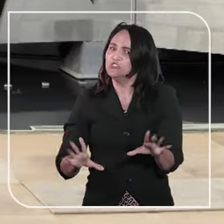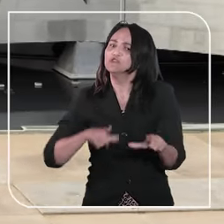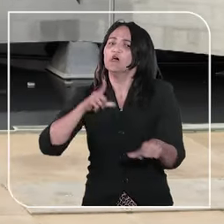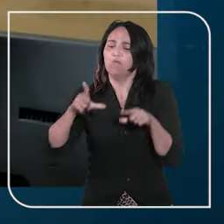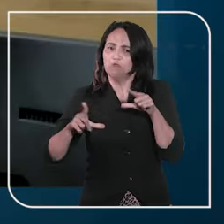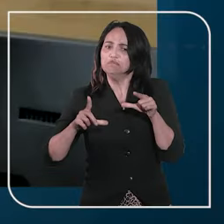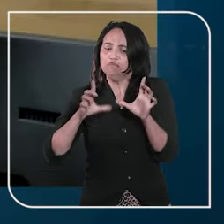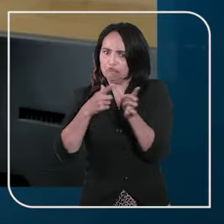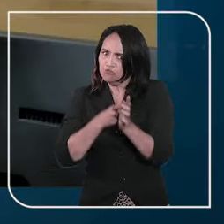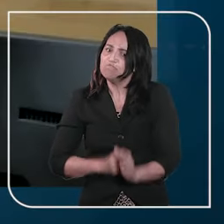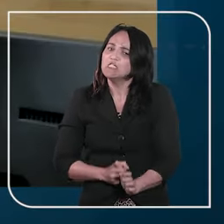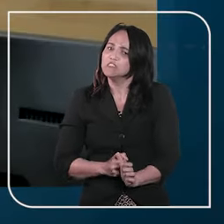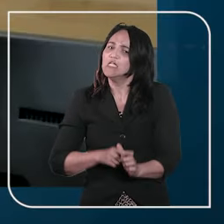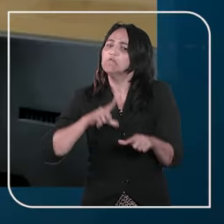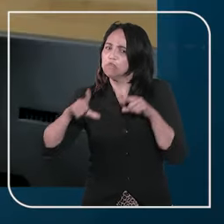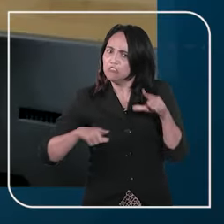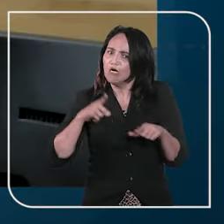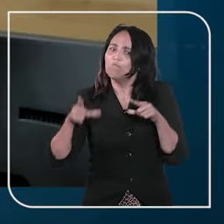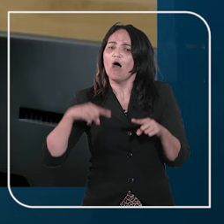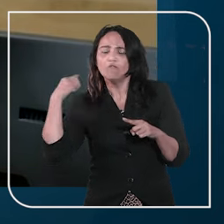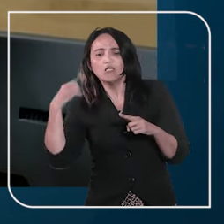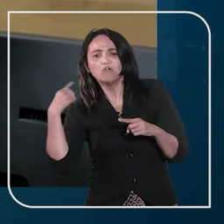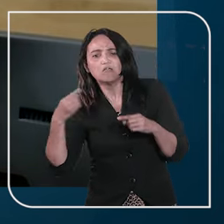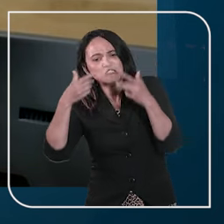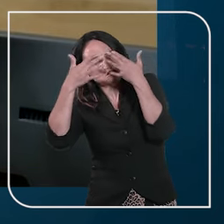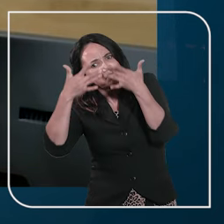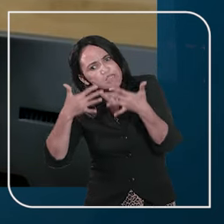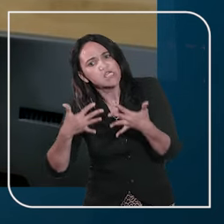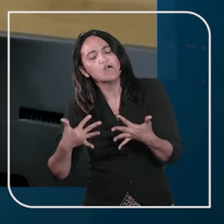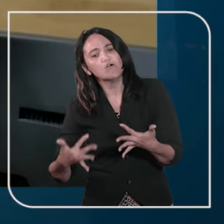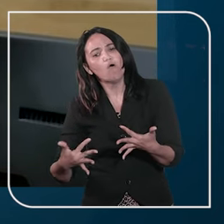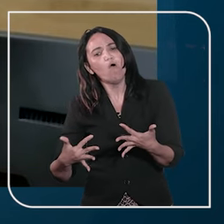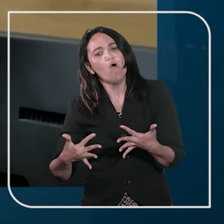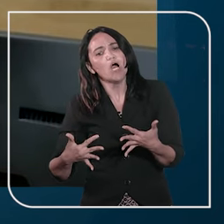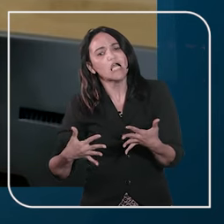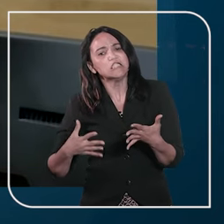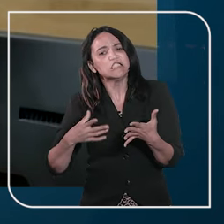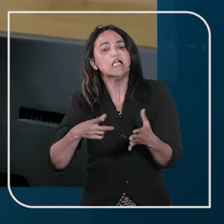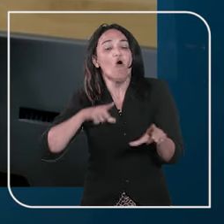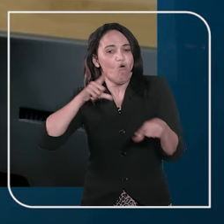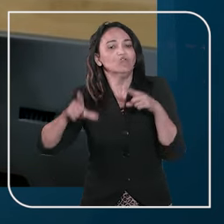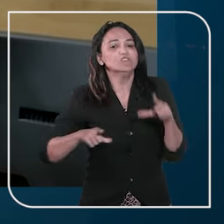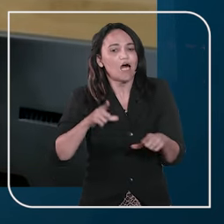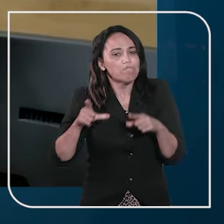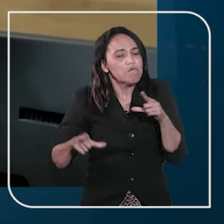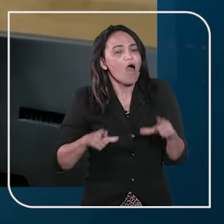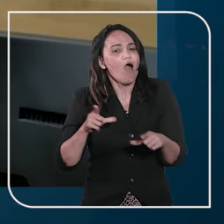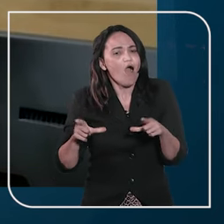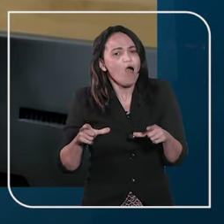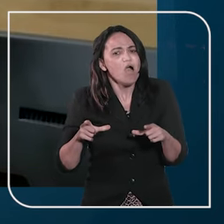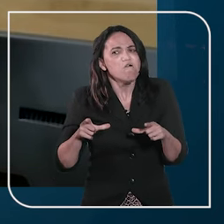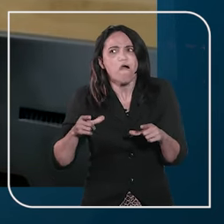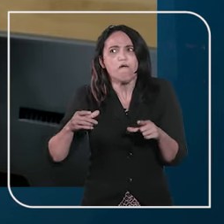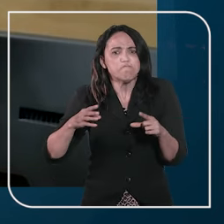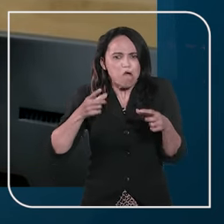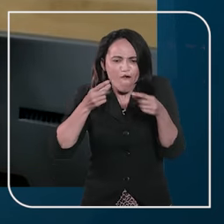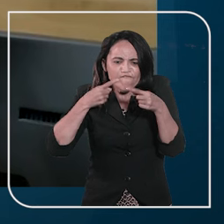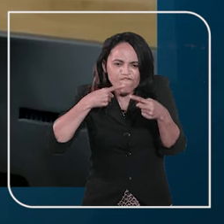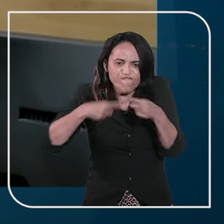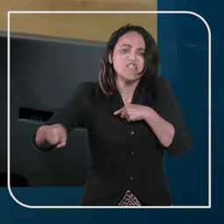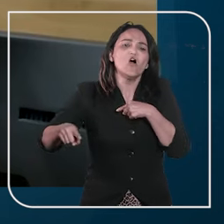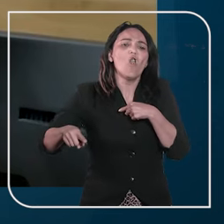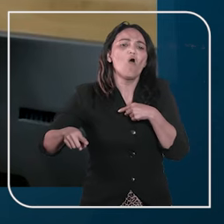profissional. Entretanto, o ministro explicou que a adoção da providência cautelar violou o princípio da proporcionalidade